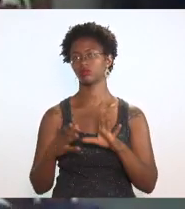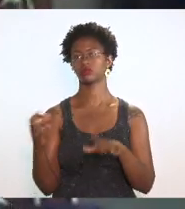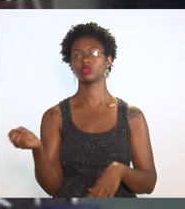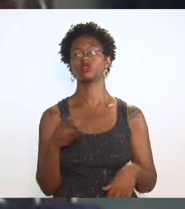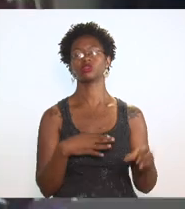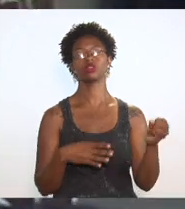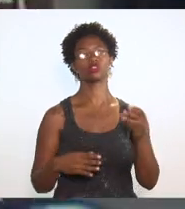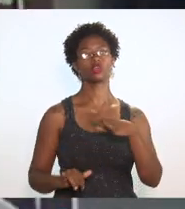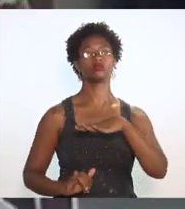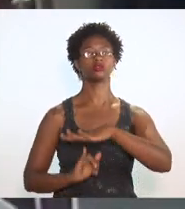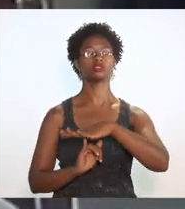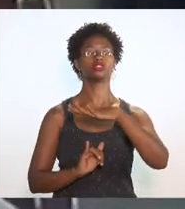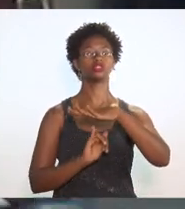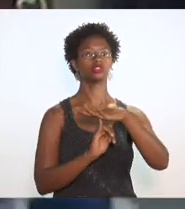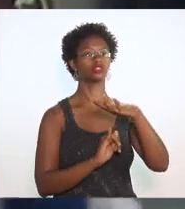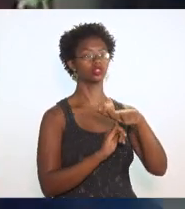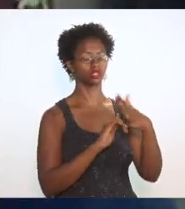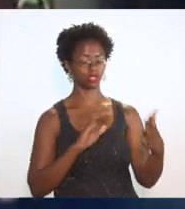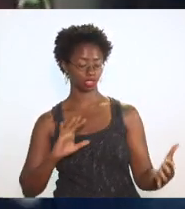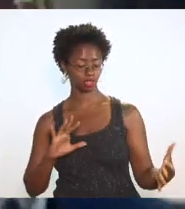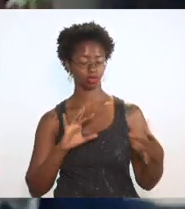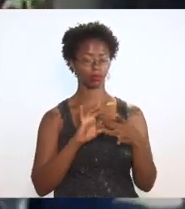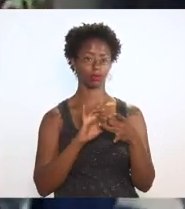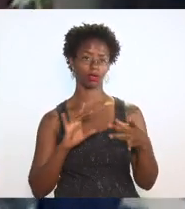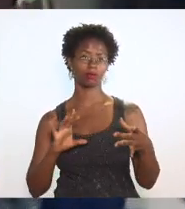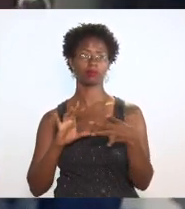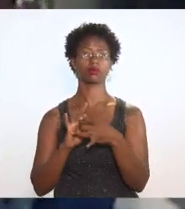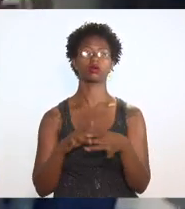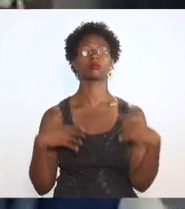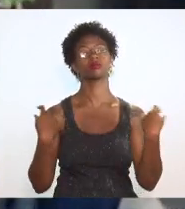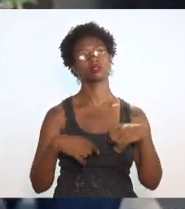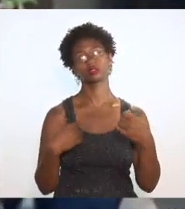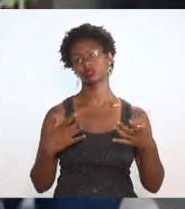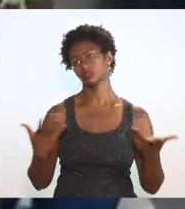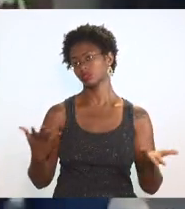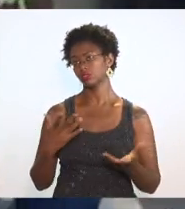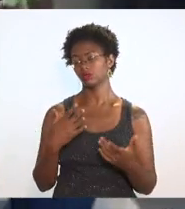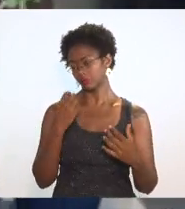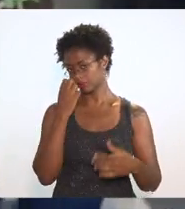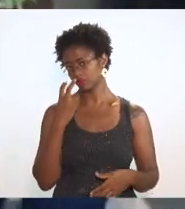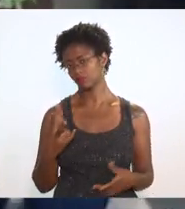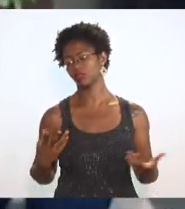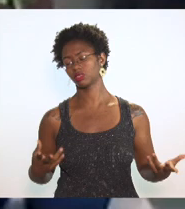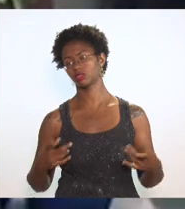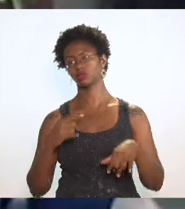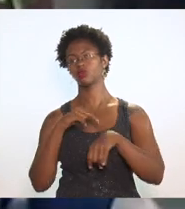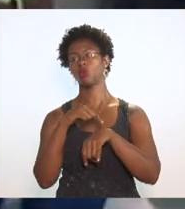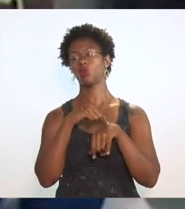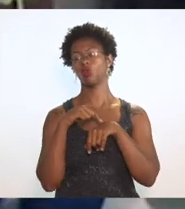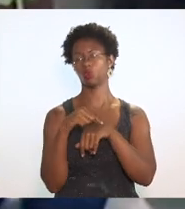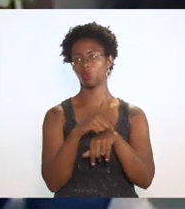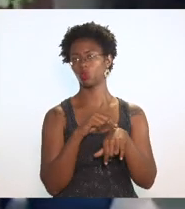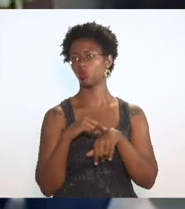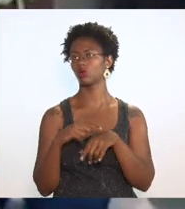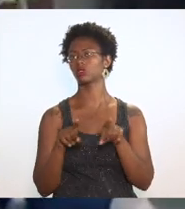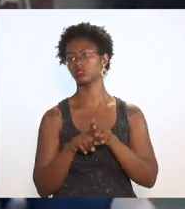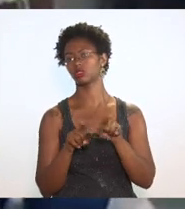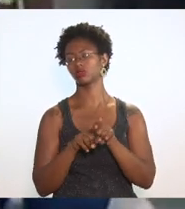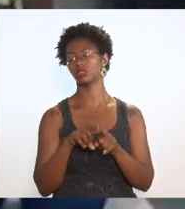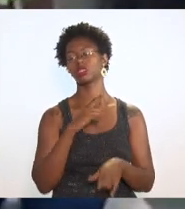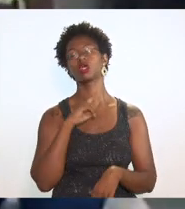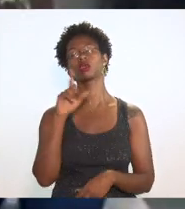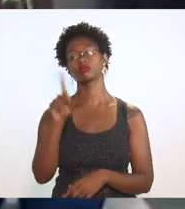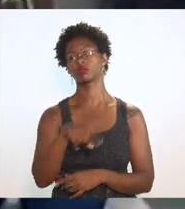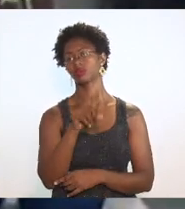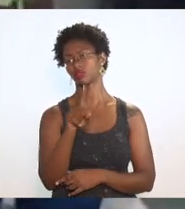instituições essa colagem haveria uma afronta direta e por horário teria uma violação ao